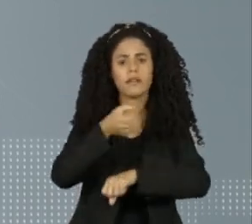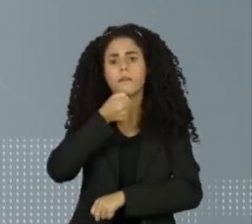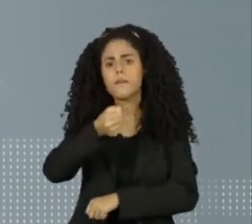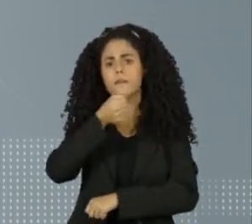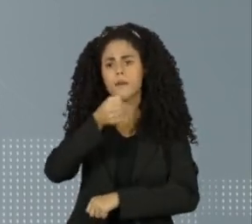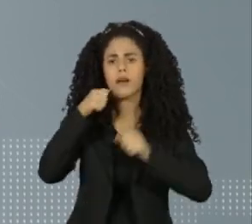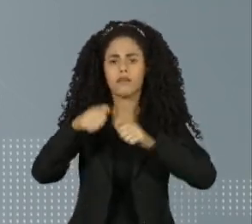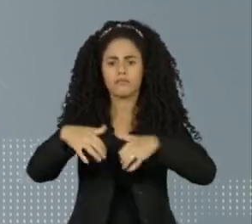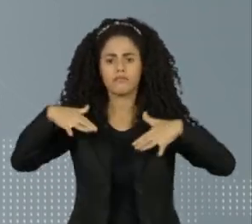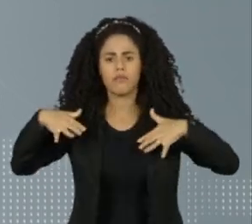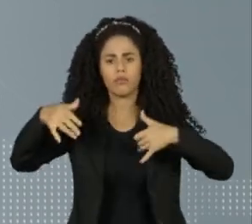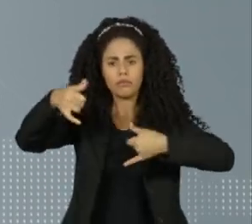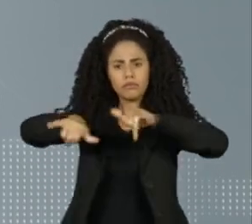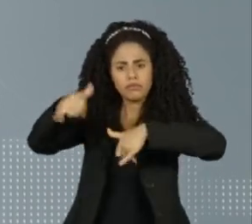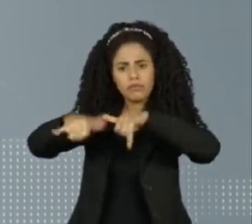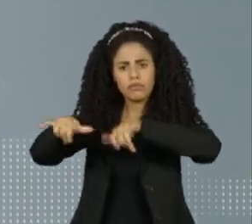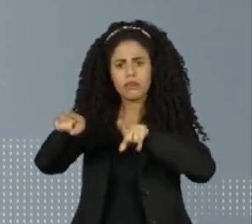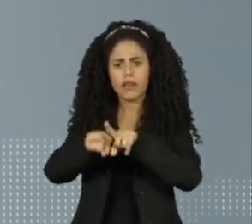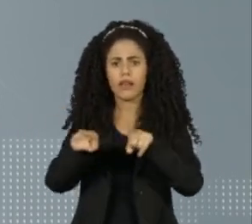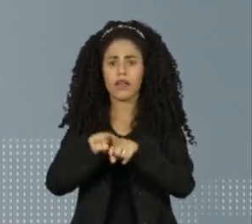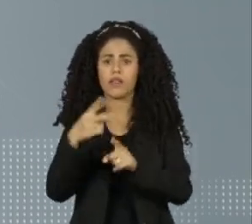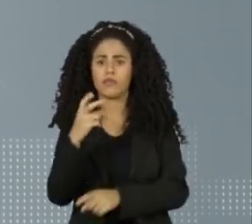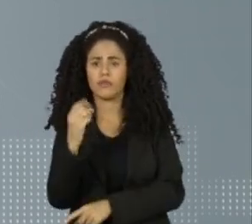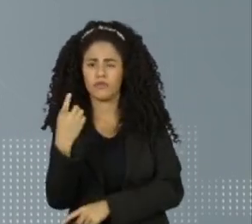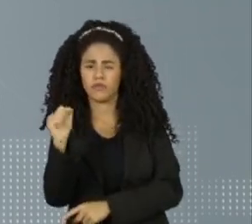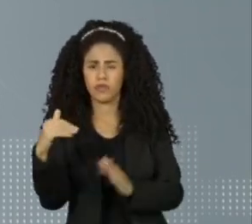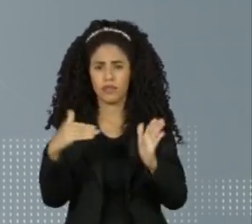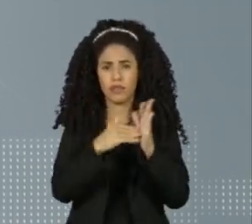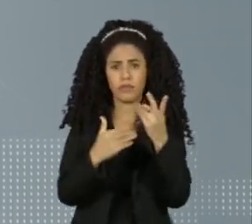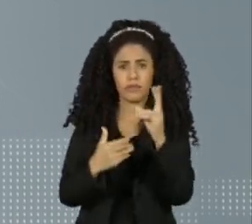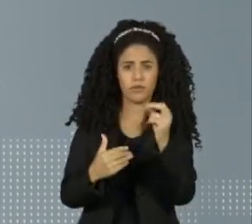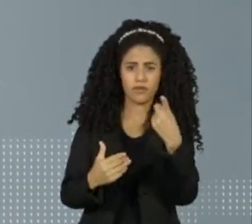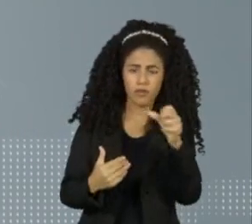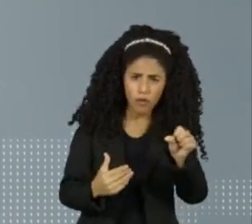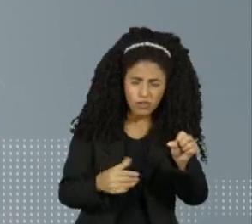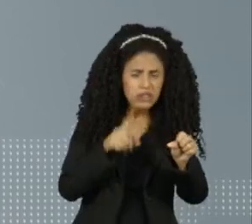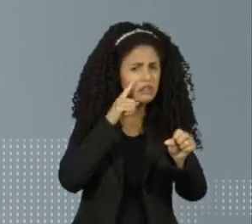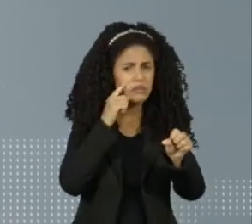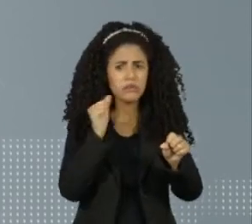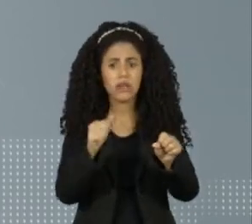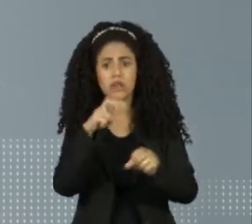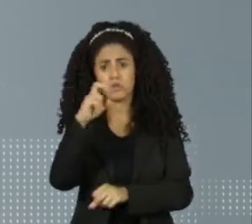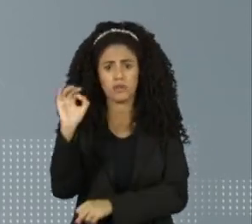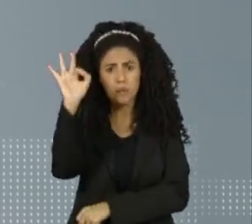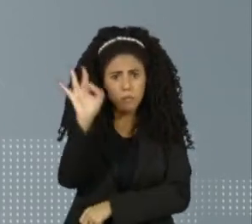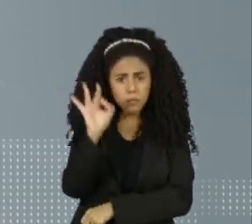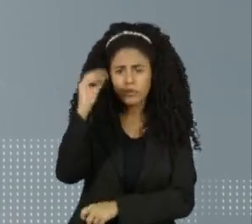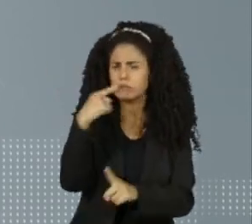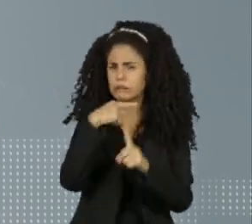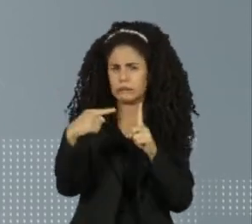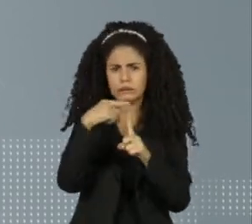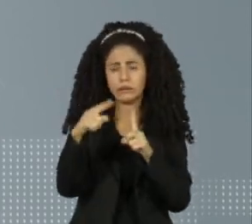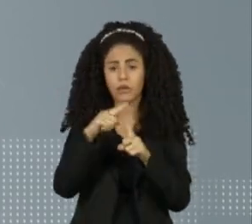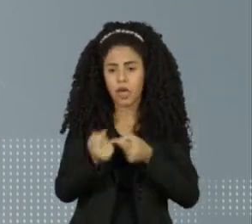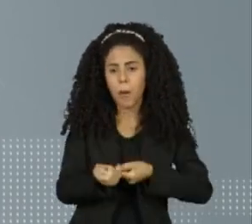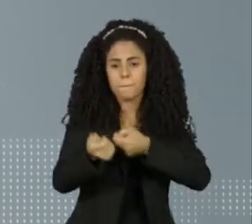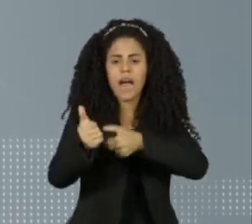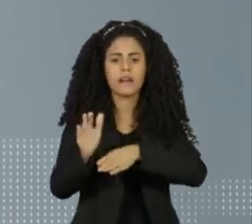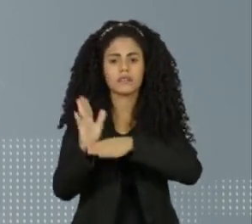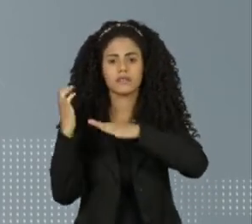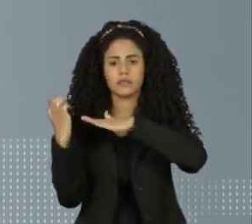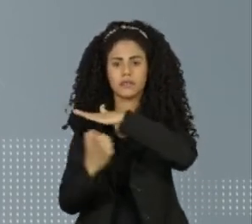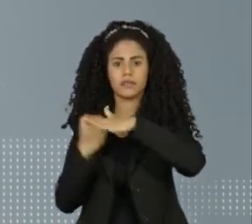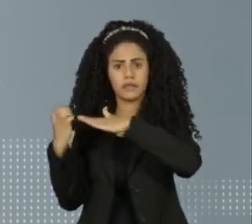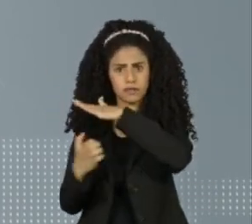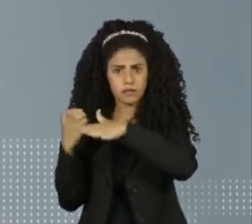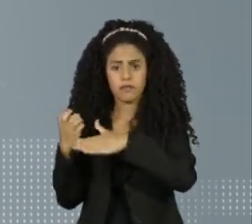congressos científicos entre 2018 e 2019. E mais da metade recebeu benefícios das empresas promotoras